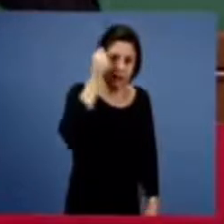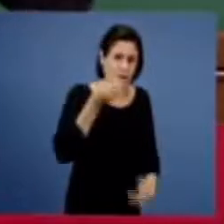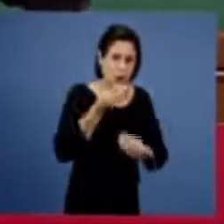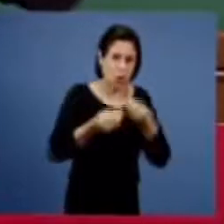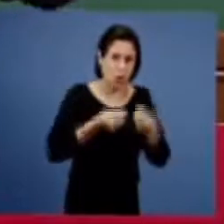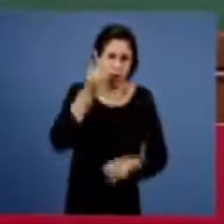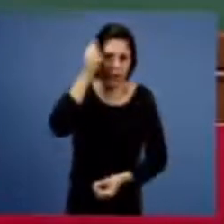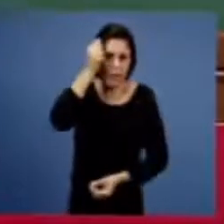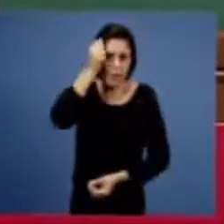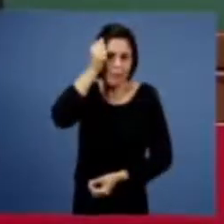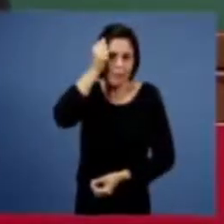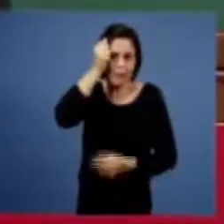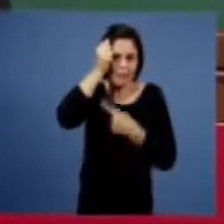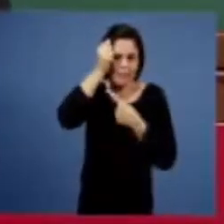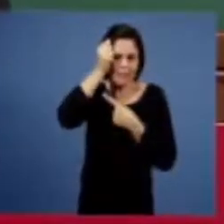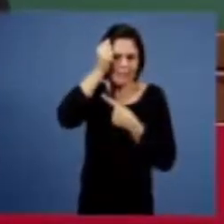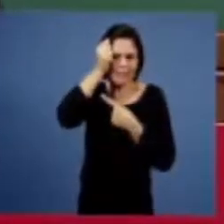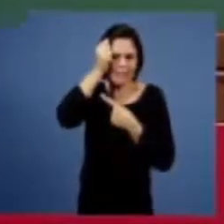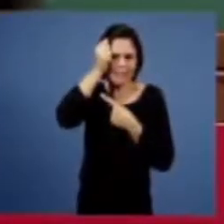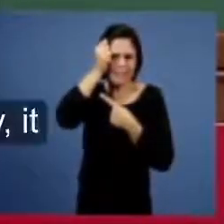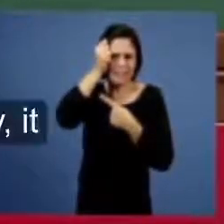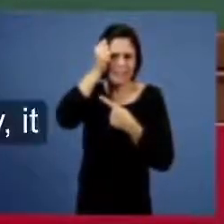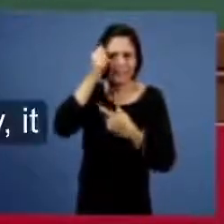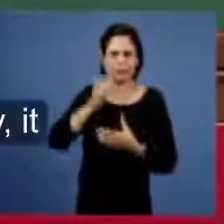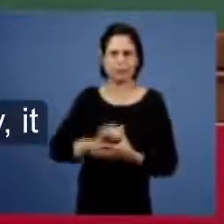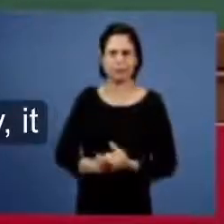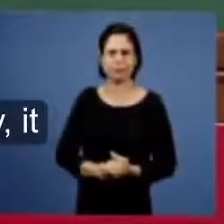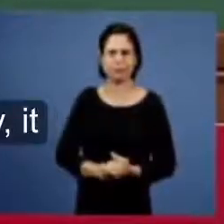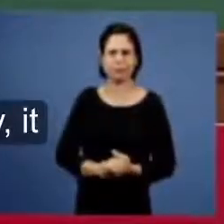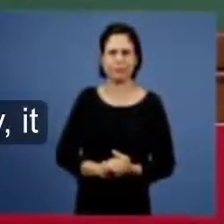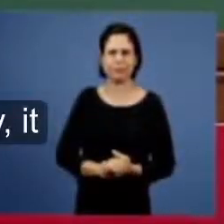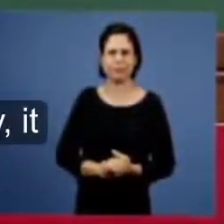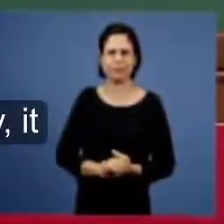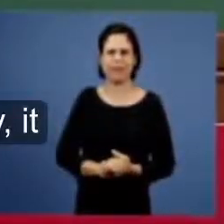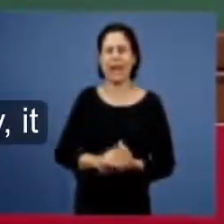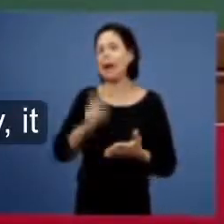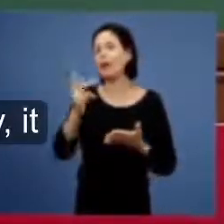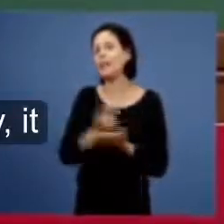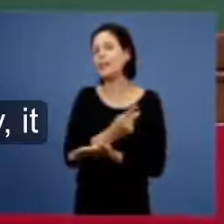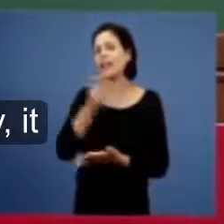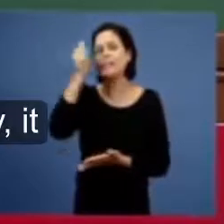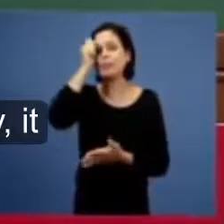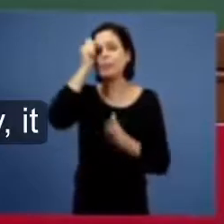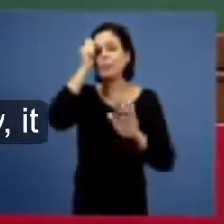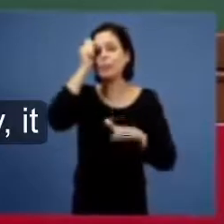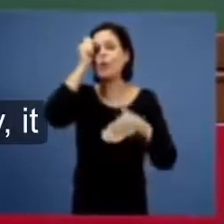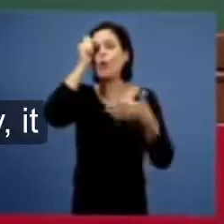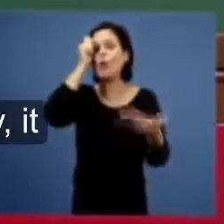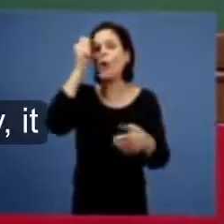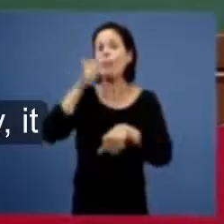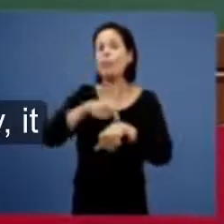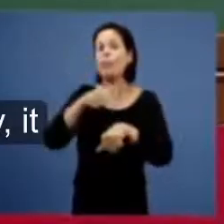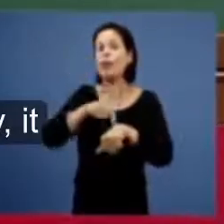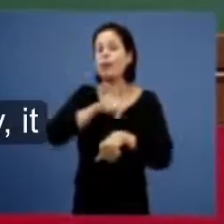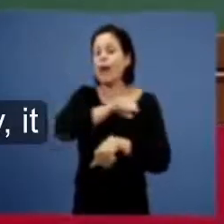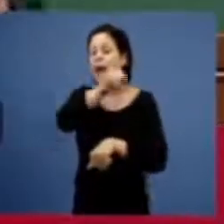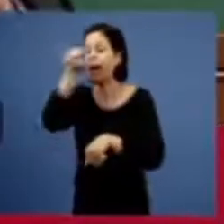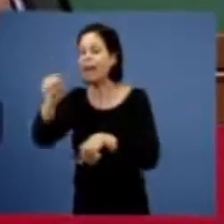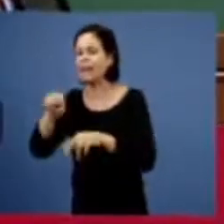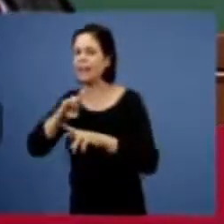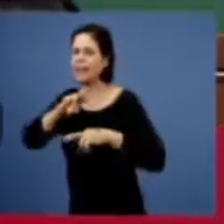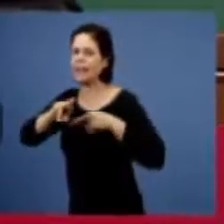vai acontecer já na reforma religiosa do século XVI